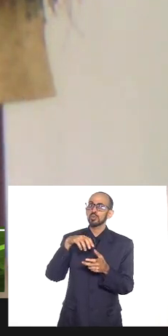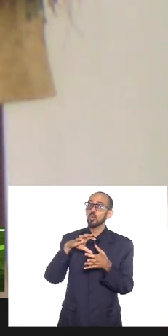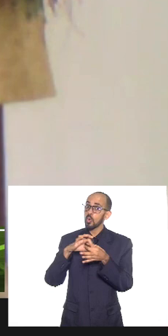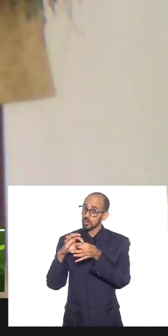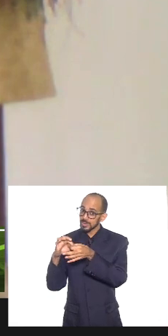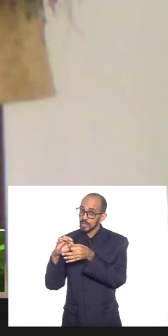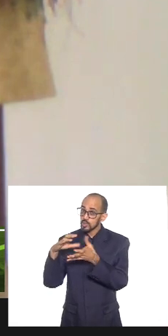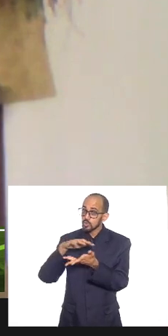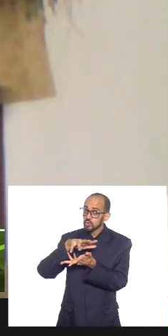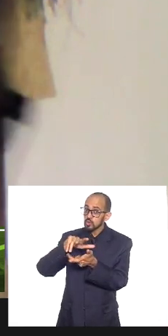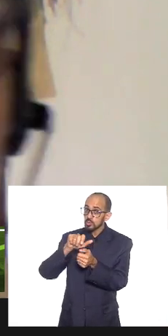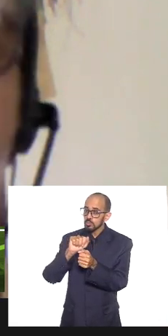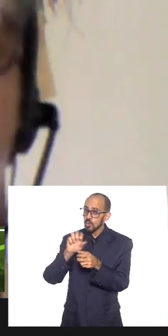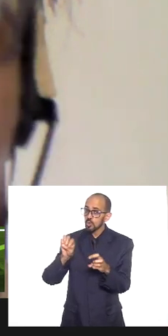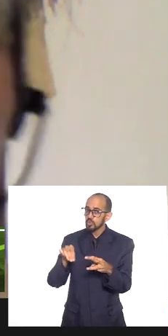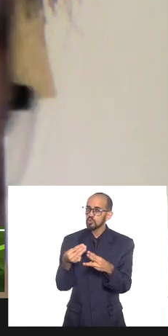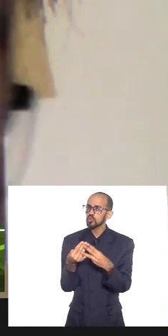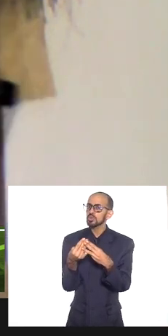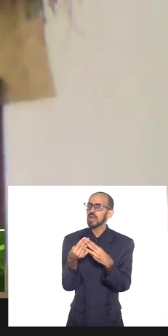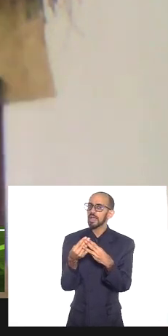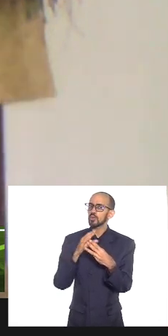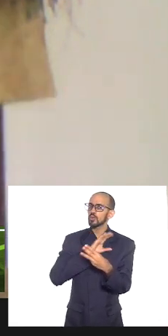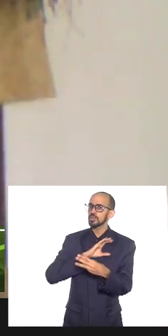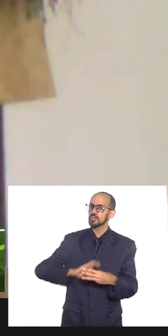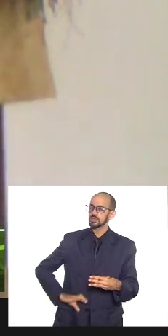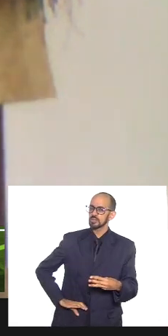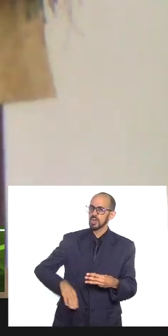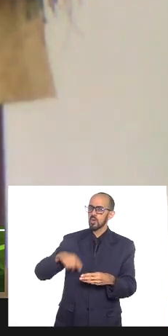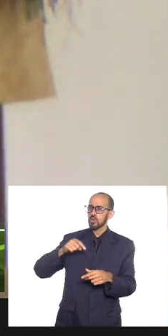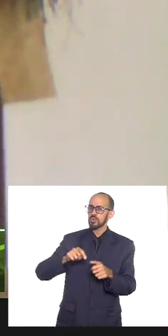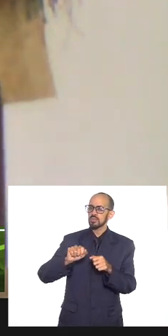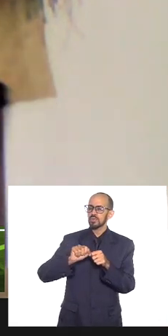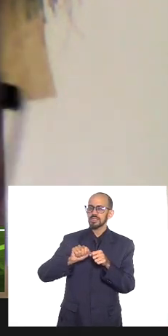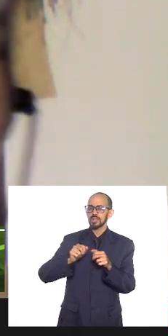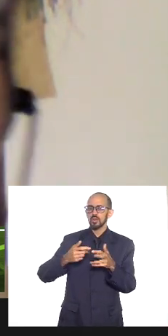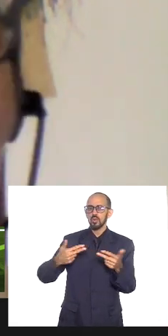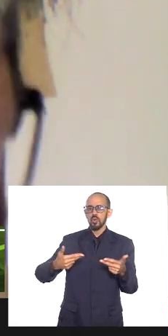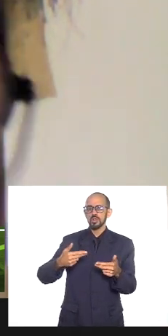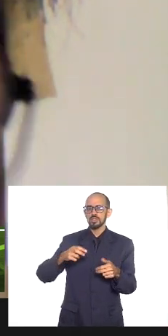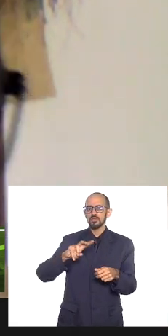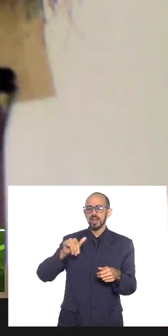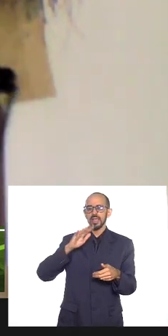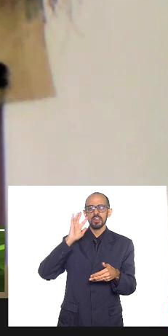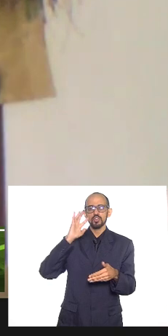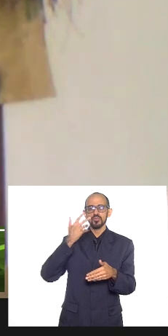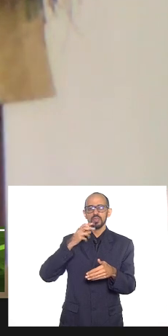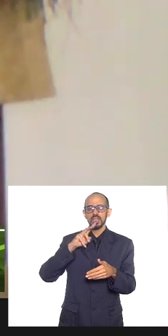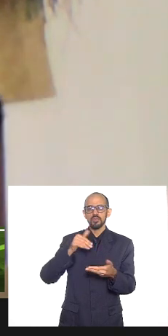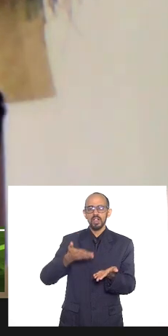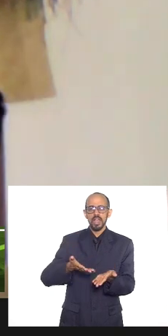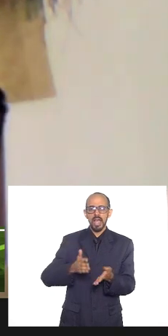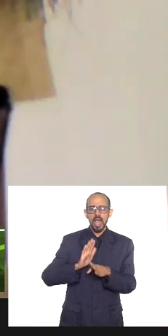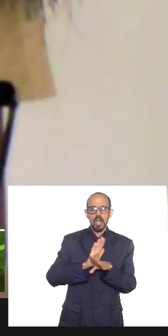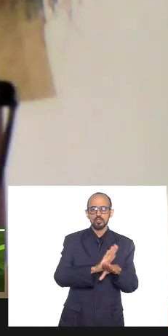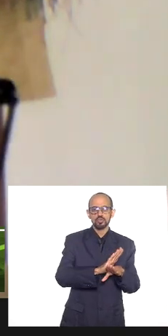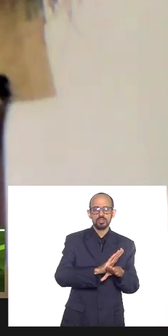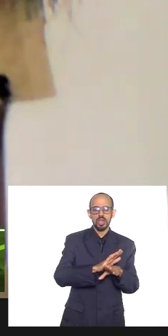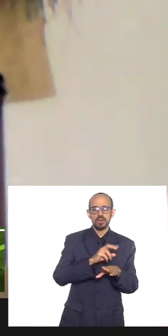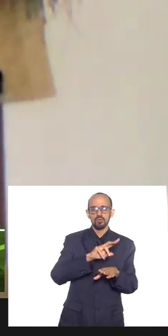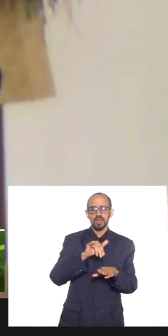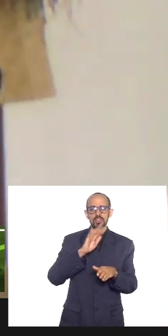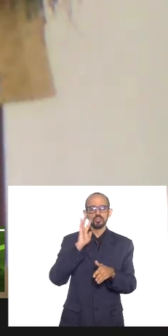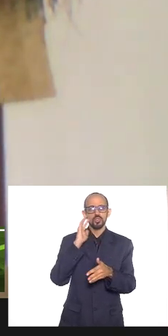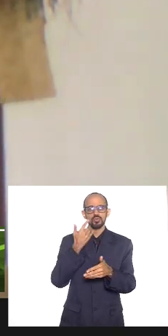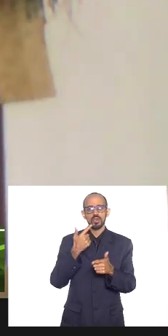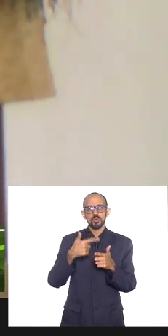coisas supostamente que vai resolver que vai beneficiar que vai resolver um problema